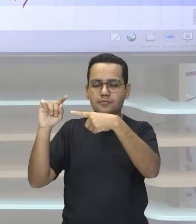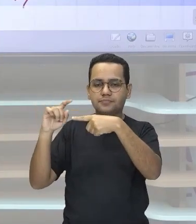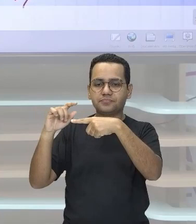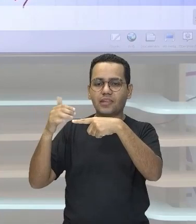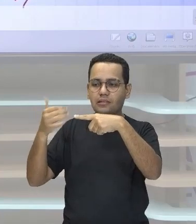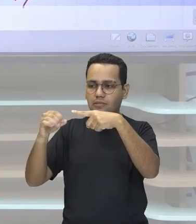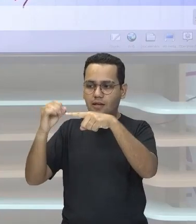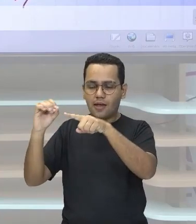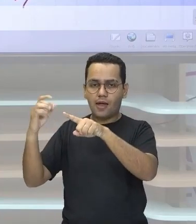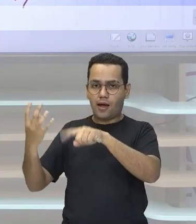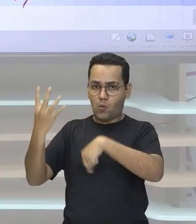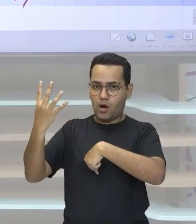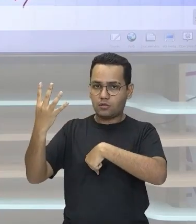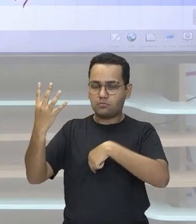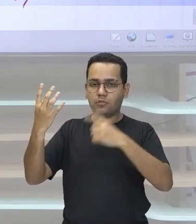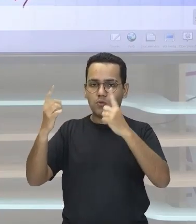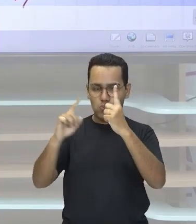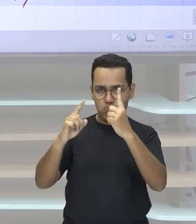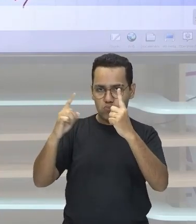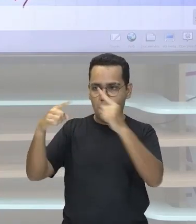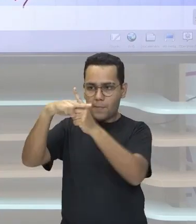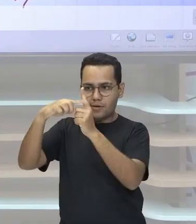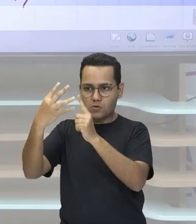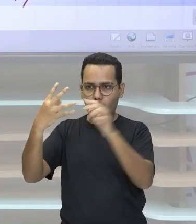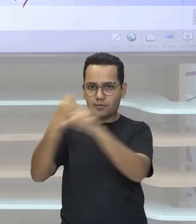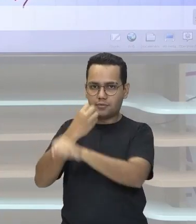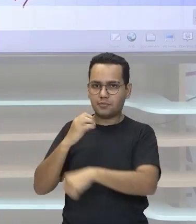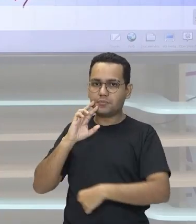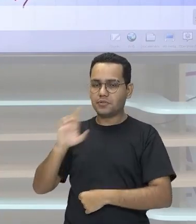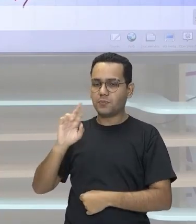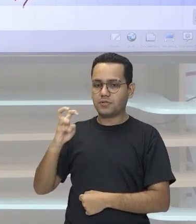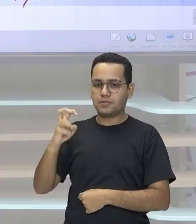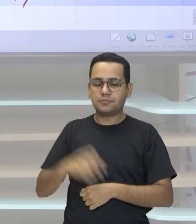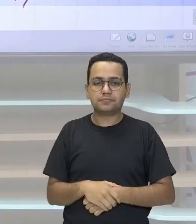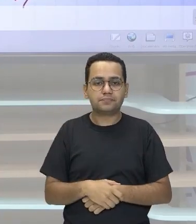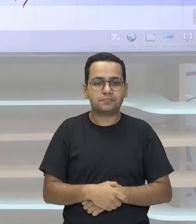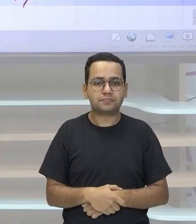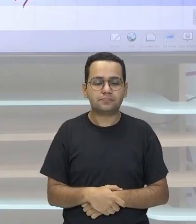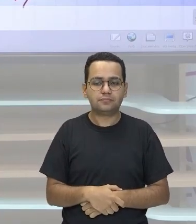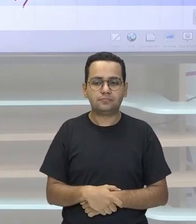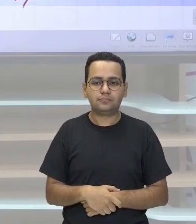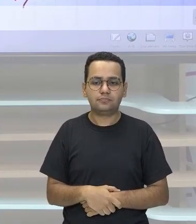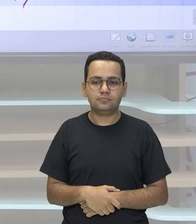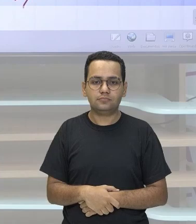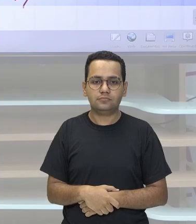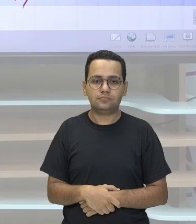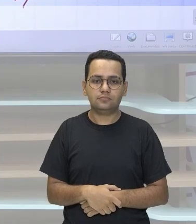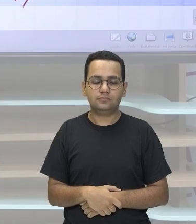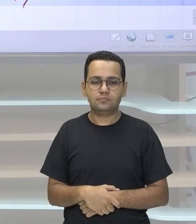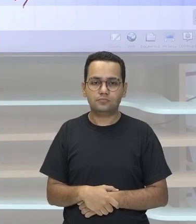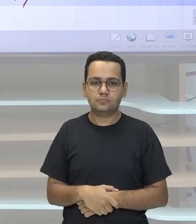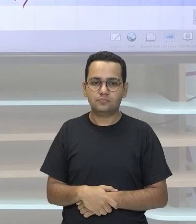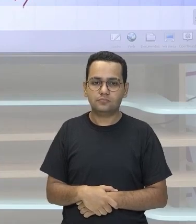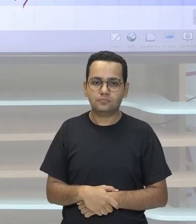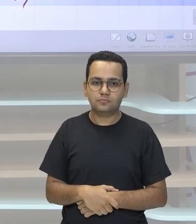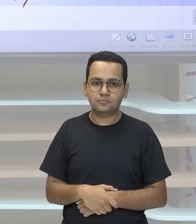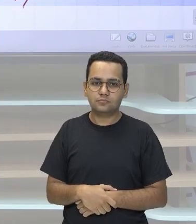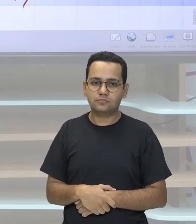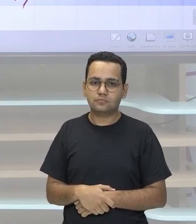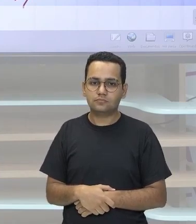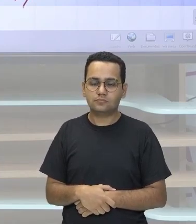recapitulação Para você operar Ou seja Adicionar Números Em